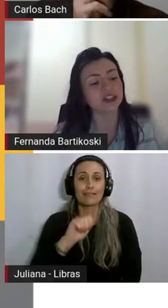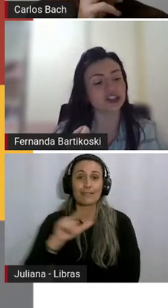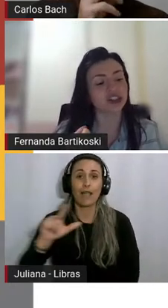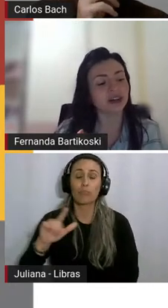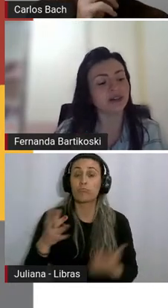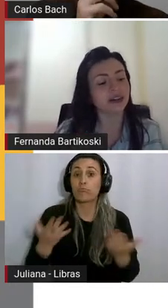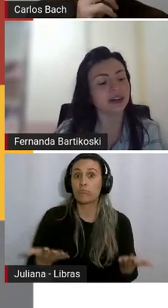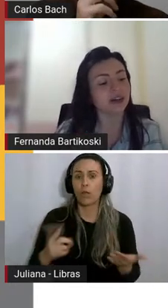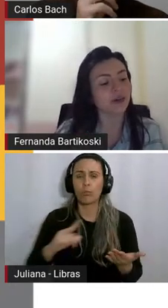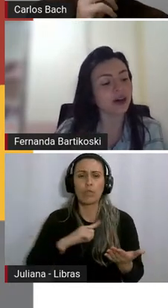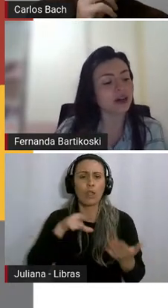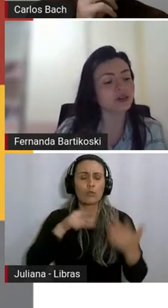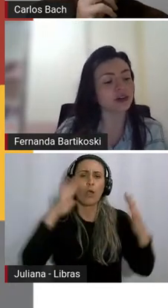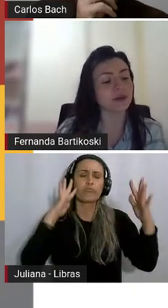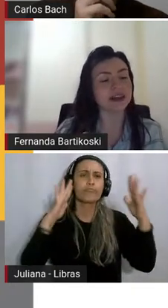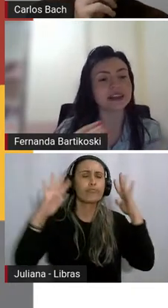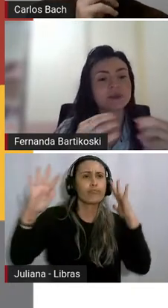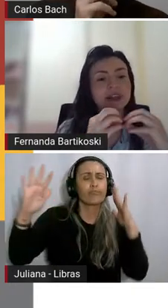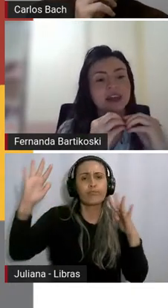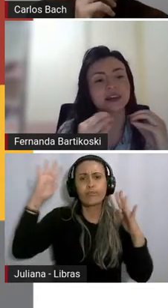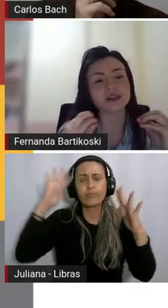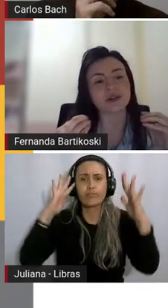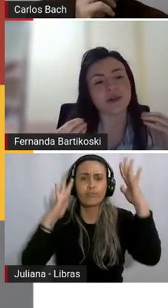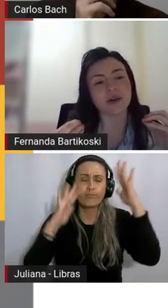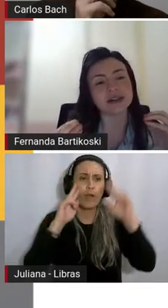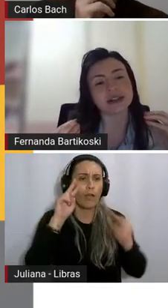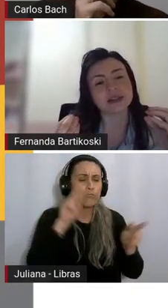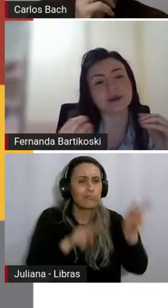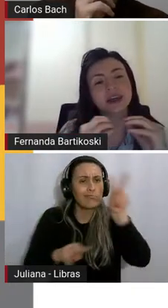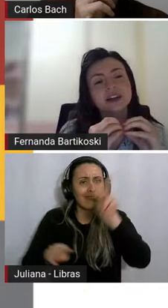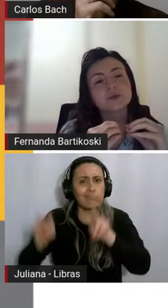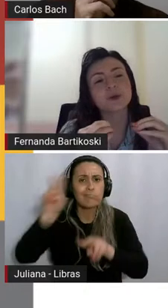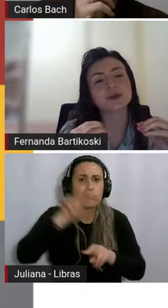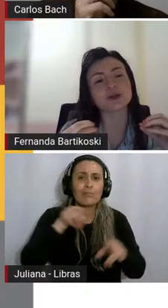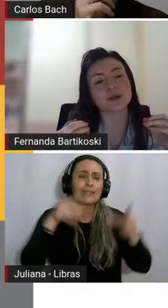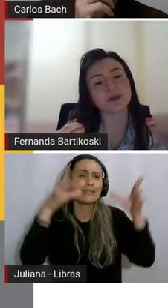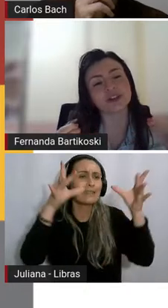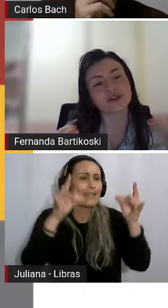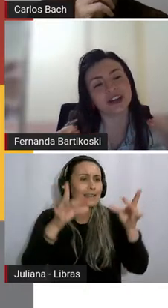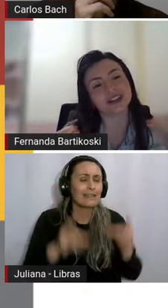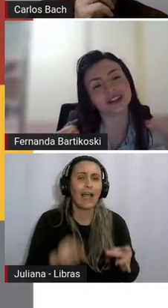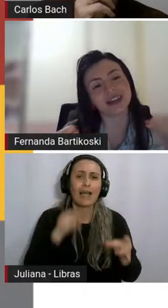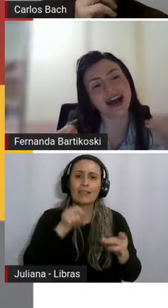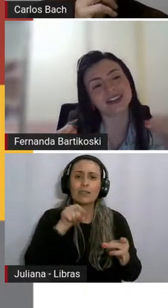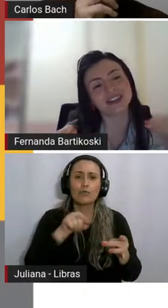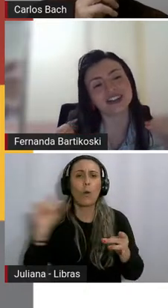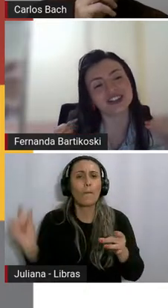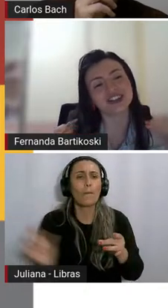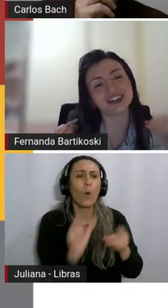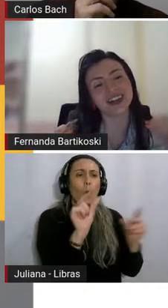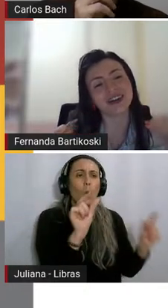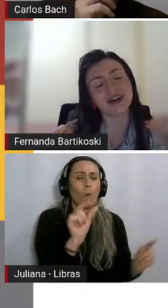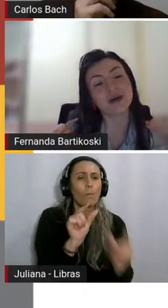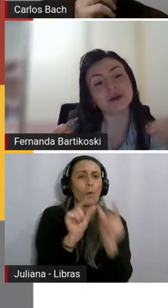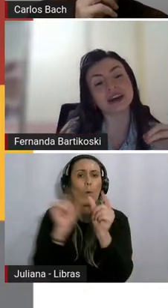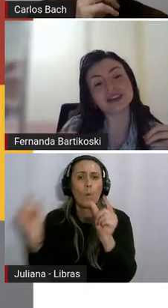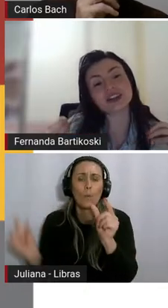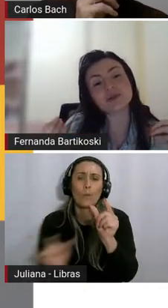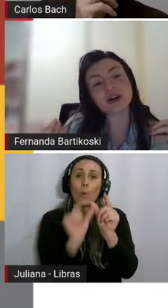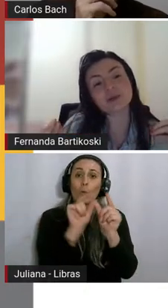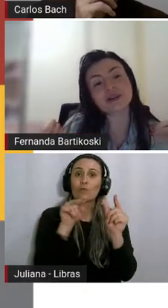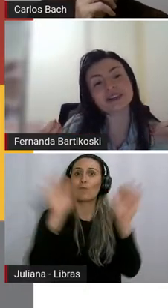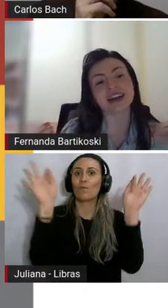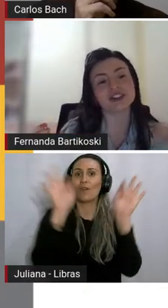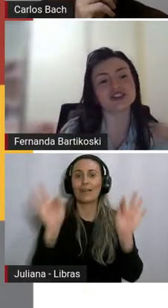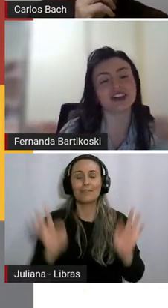vai refletindo, então, sobre essas pequenas coisas, pequenas porções de felicidade que a gente tem. Porque,